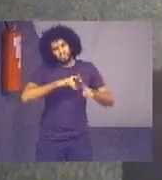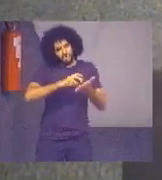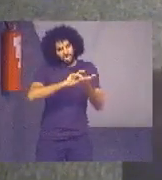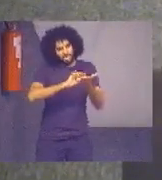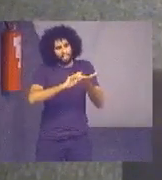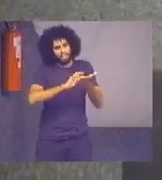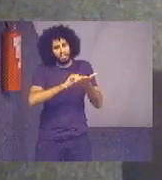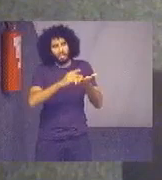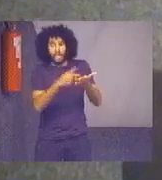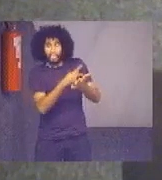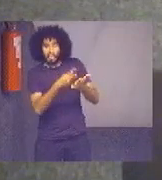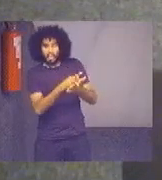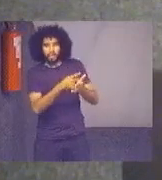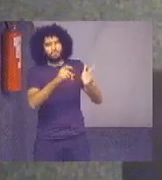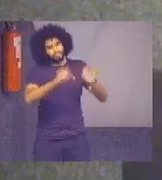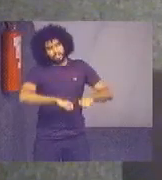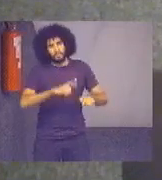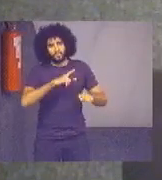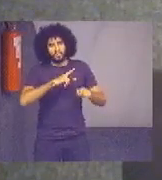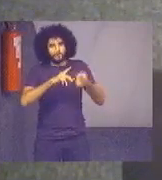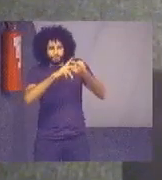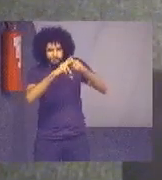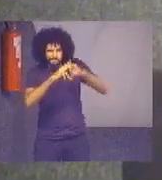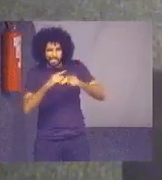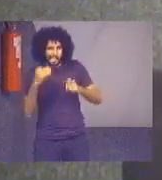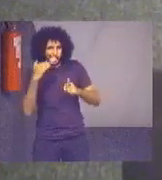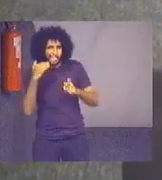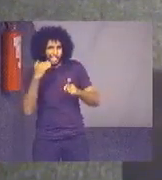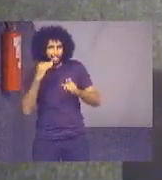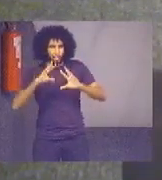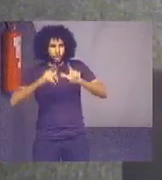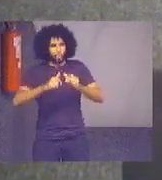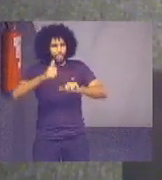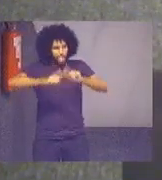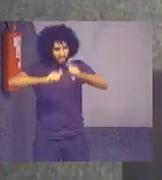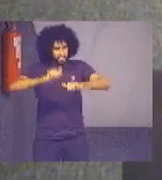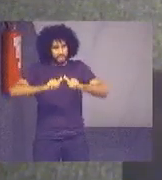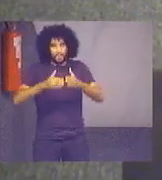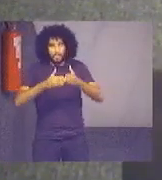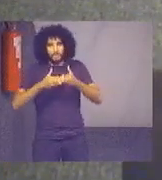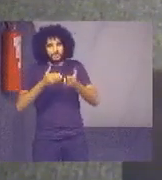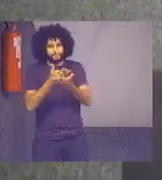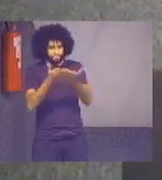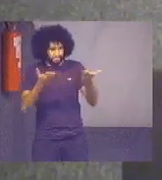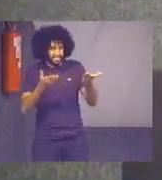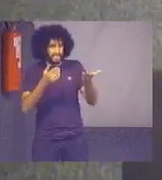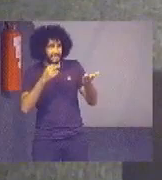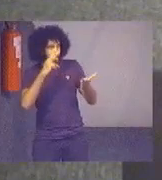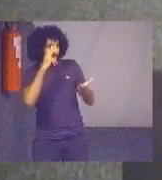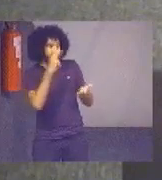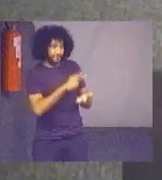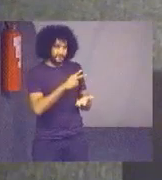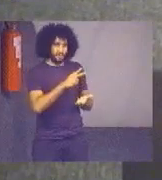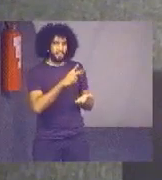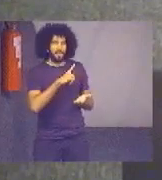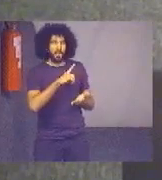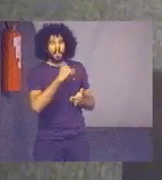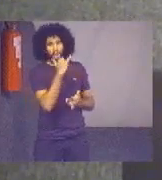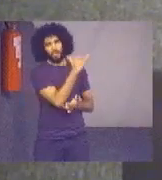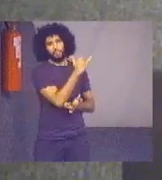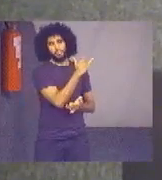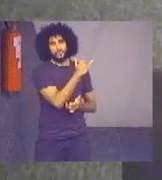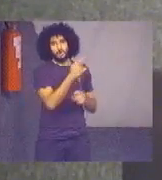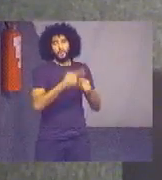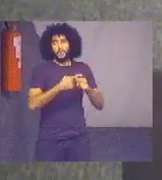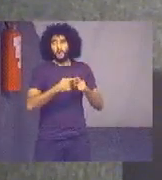tipo. Então, isso compromete todo o diagnóstico. Então, peço só um apelo para que prestem atenção nessas informações que chegam, porque, na